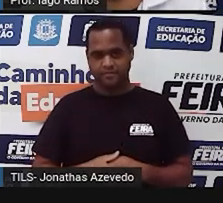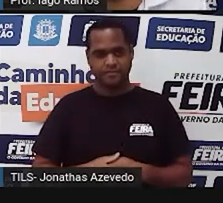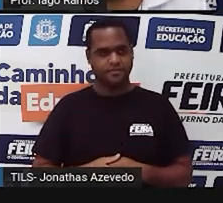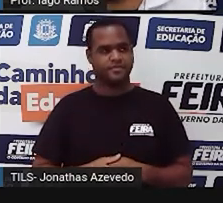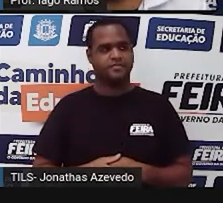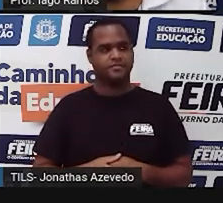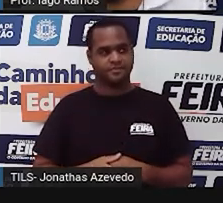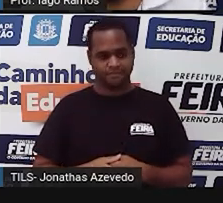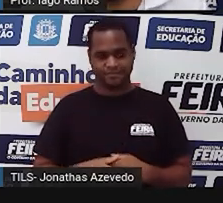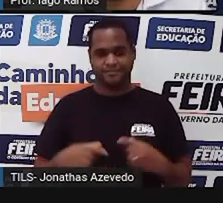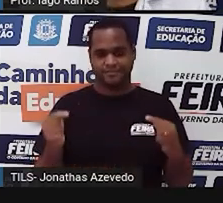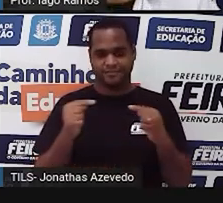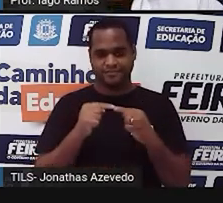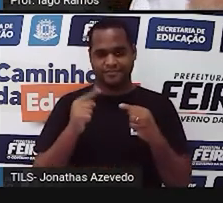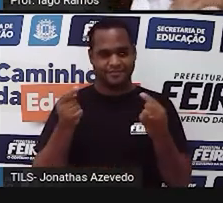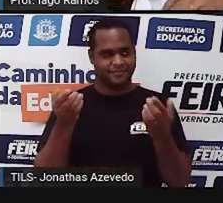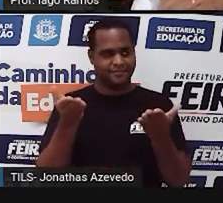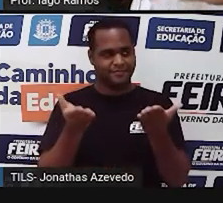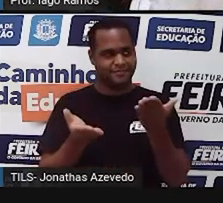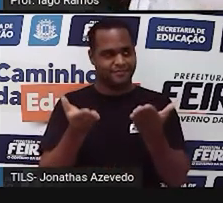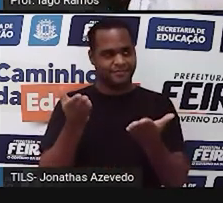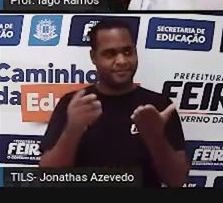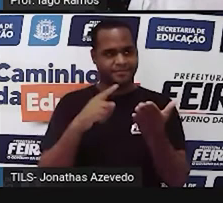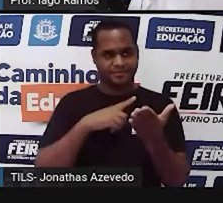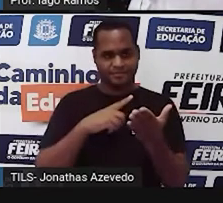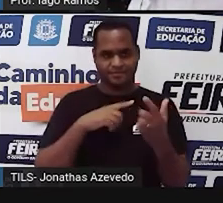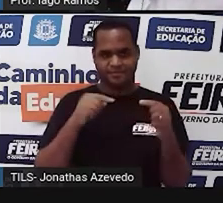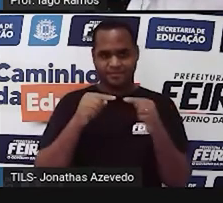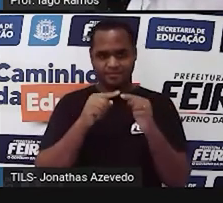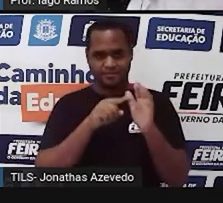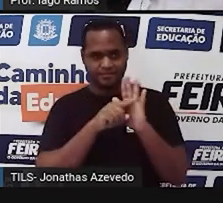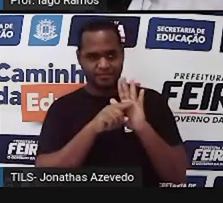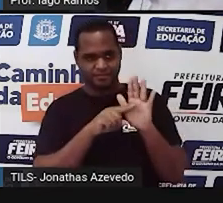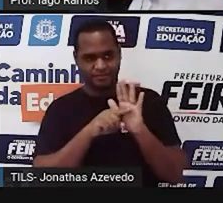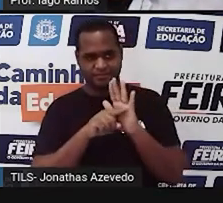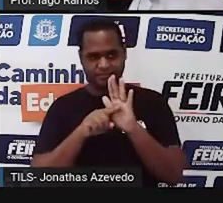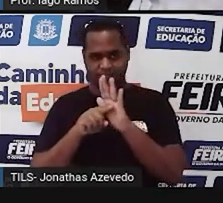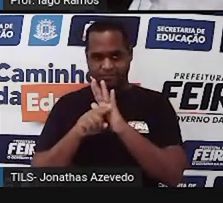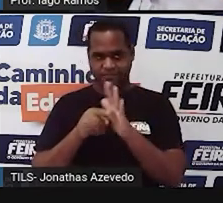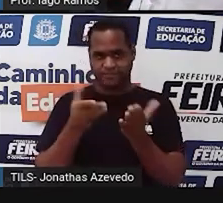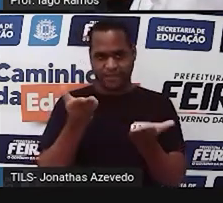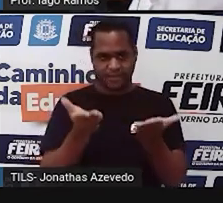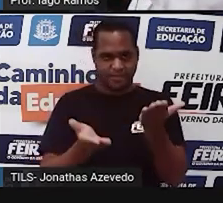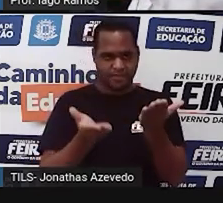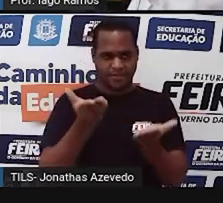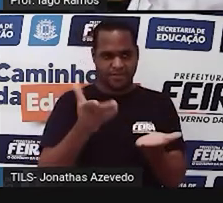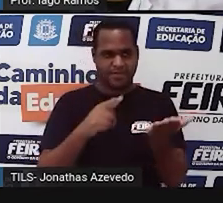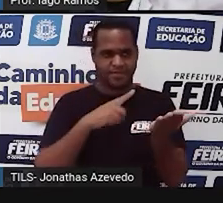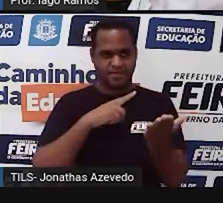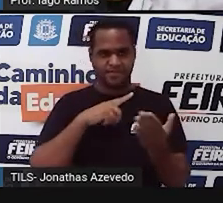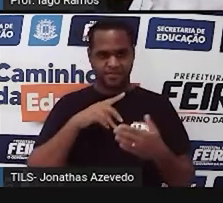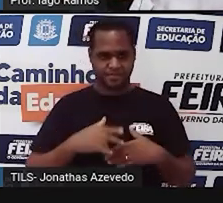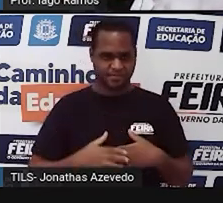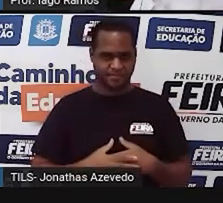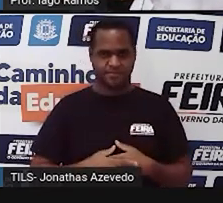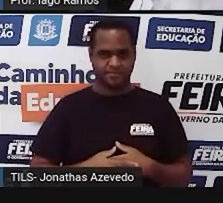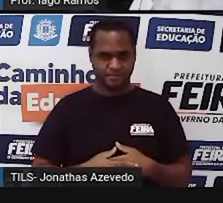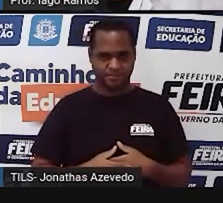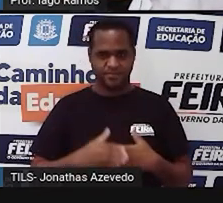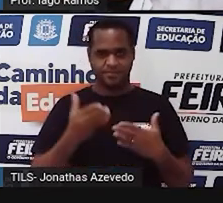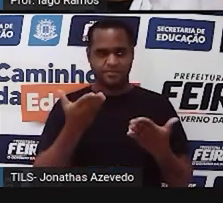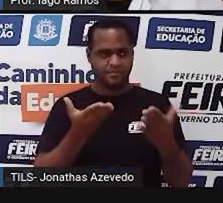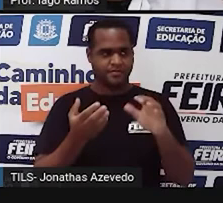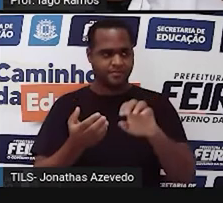Nessa balança de dois pratos, nessa balança analítica, os pratos estão equilibrados. Do lado